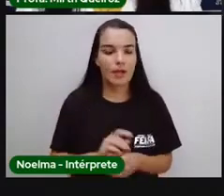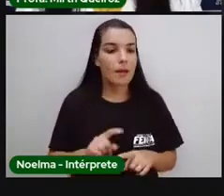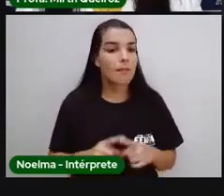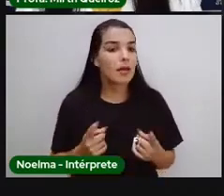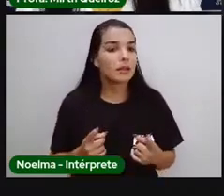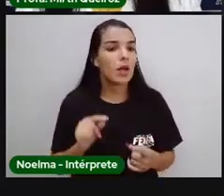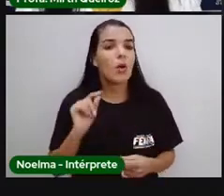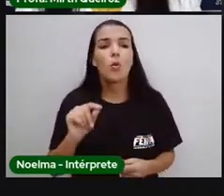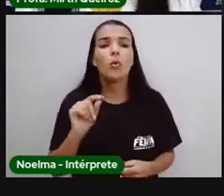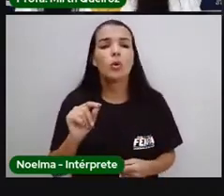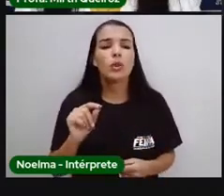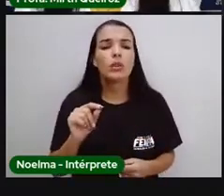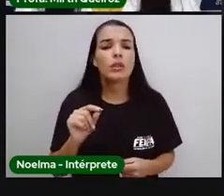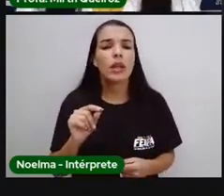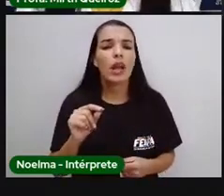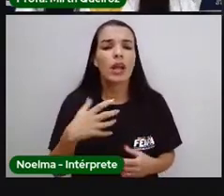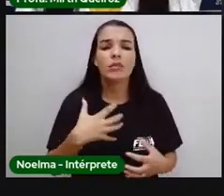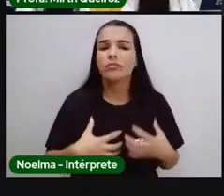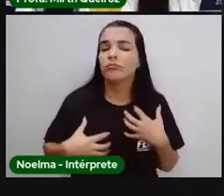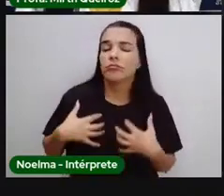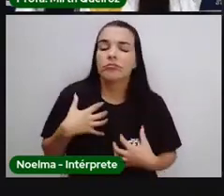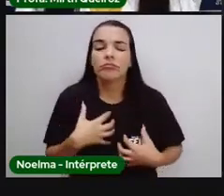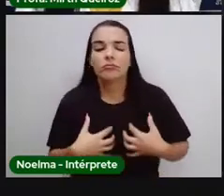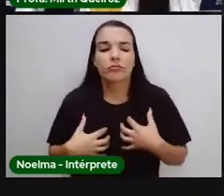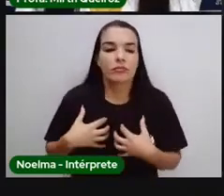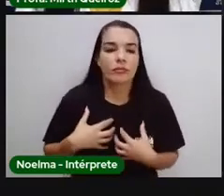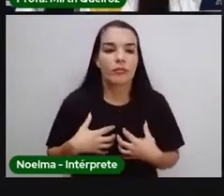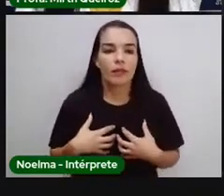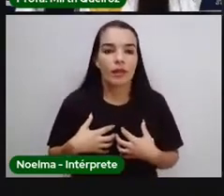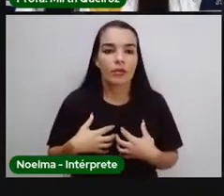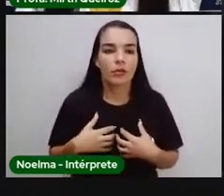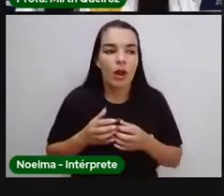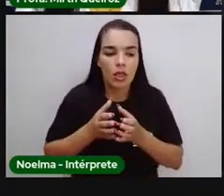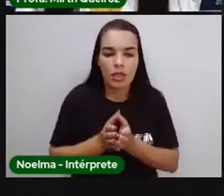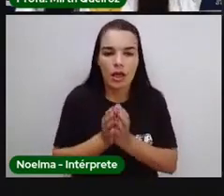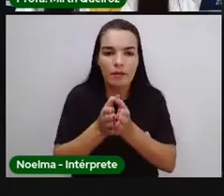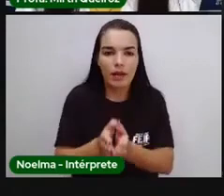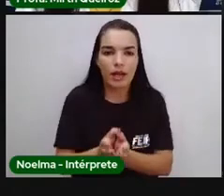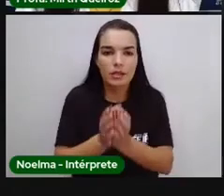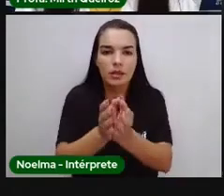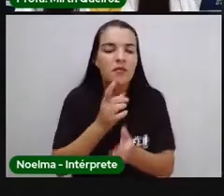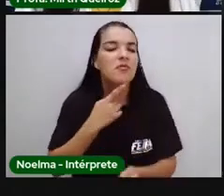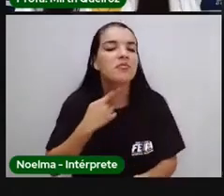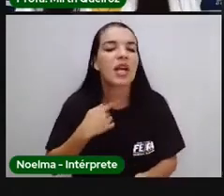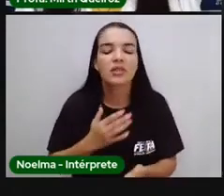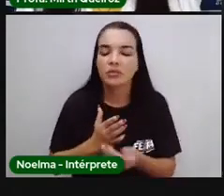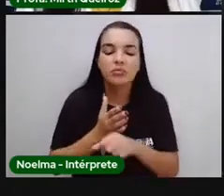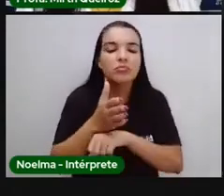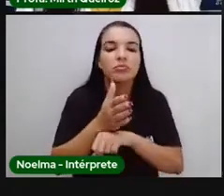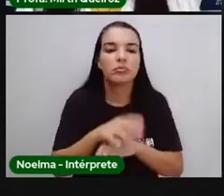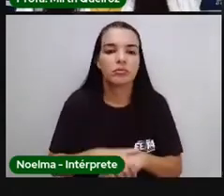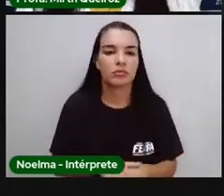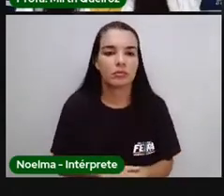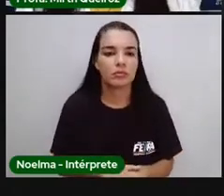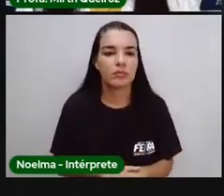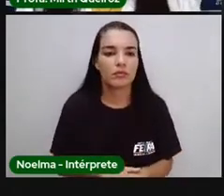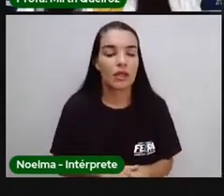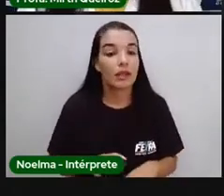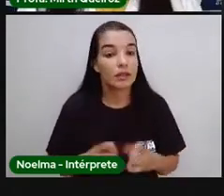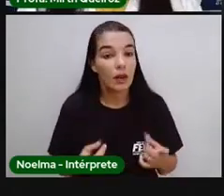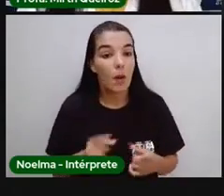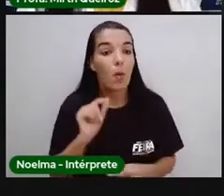Mas, o que que estimulou as grandes navegações dessa época? Para a igreja,